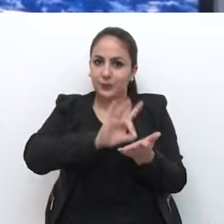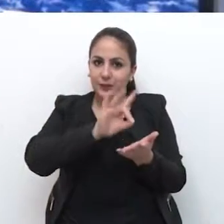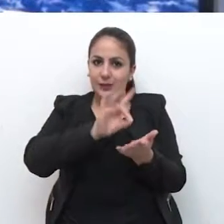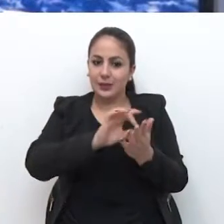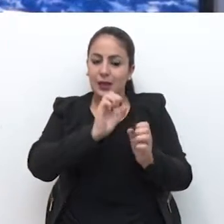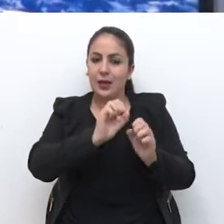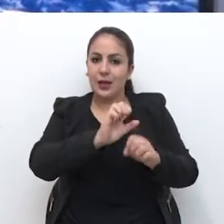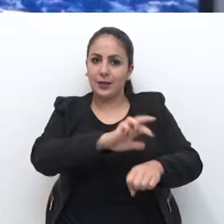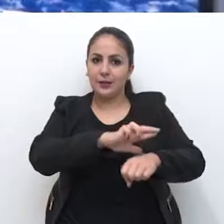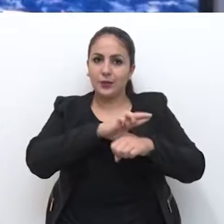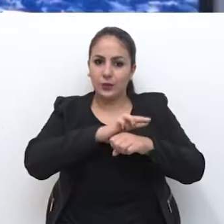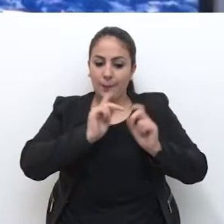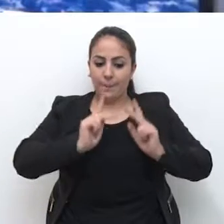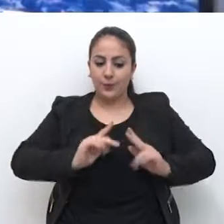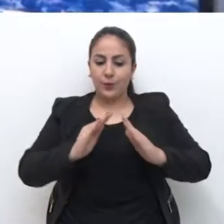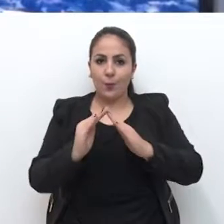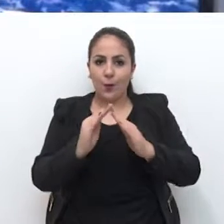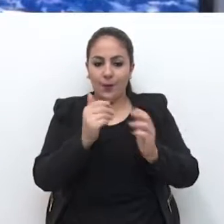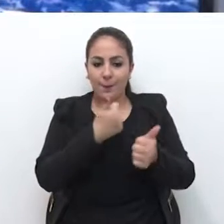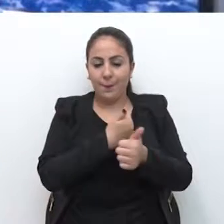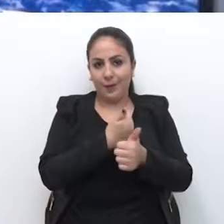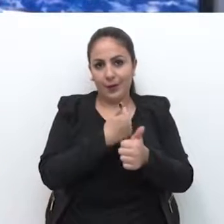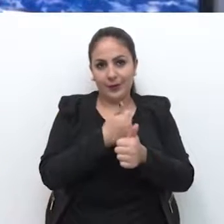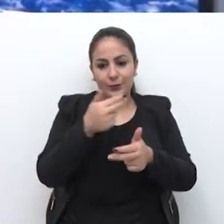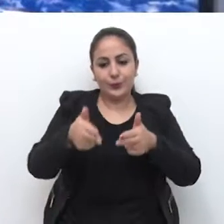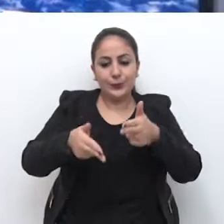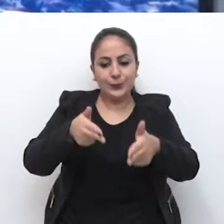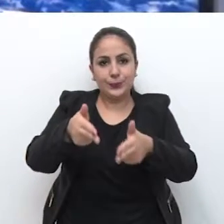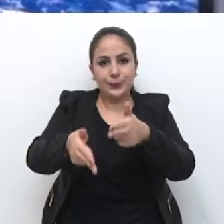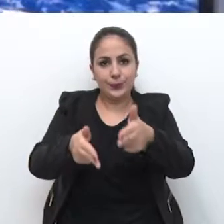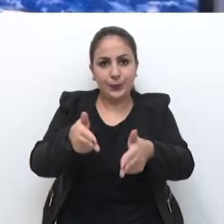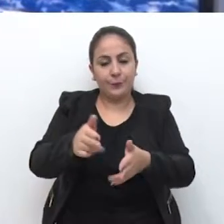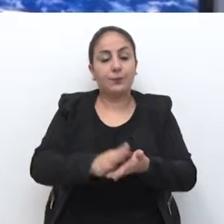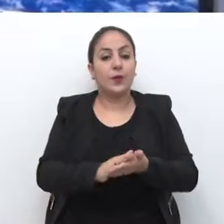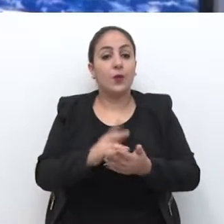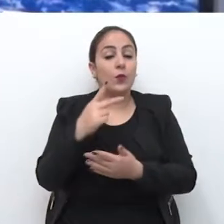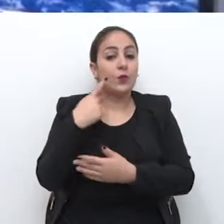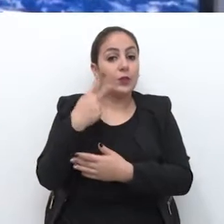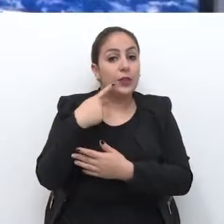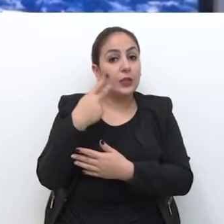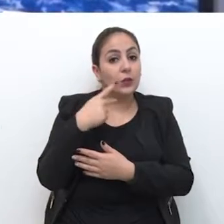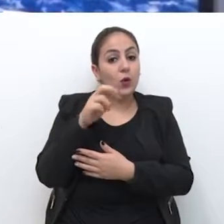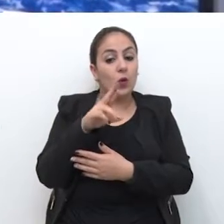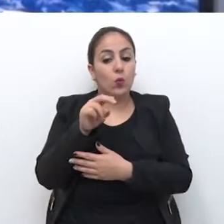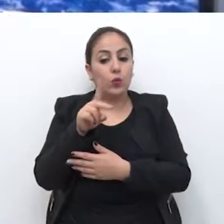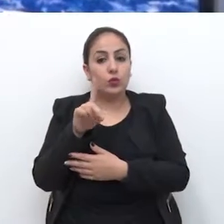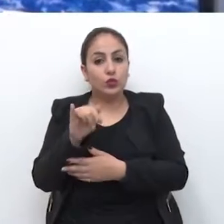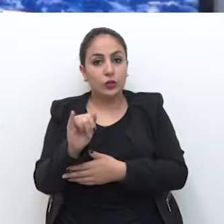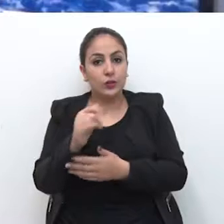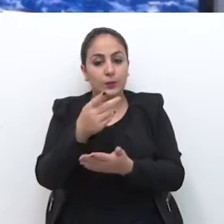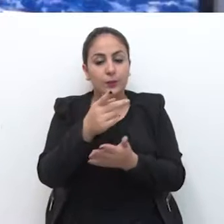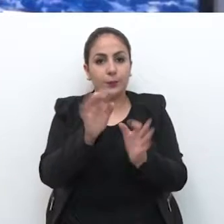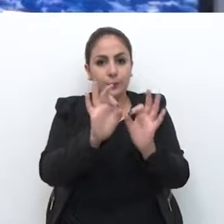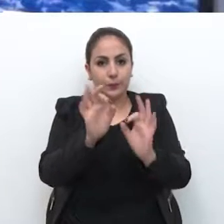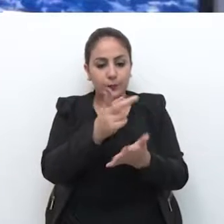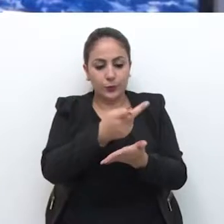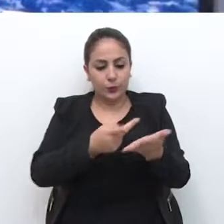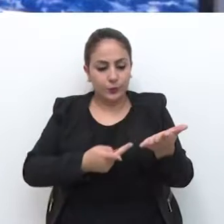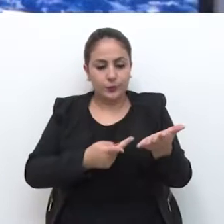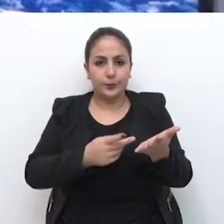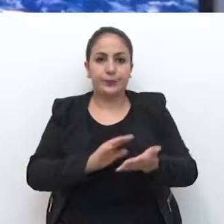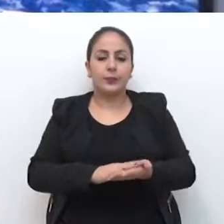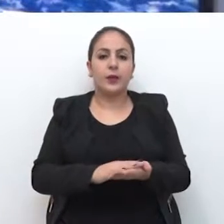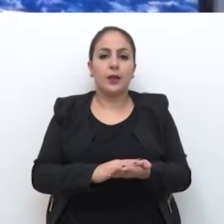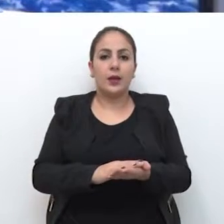garantir a segurança de quem mora perto dos trilhos, o vereador Rudimar dos Santos protocolou um projeto de resolução.